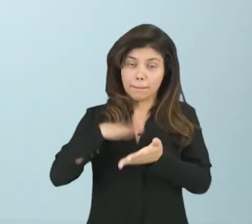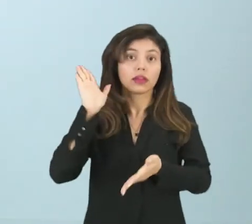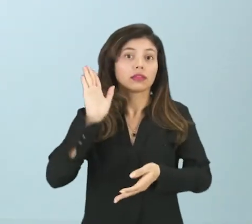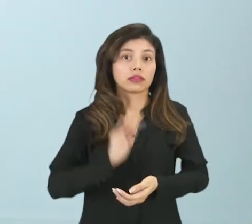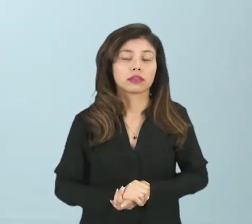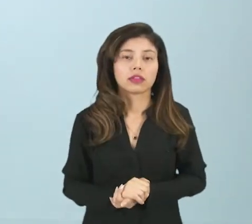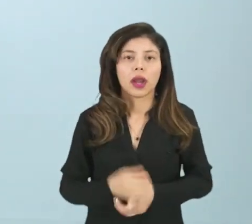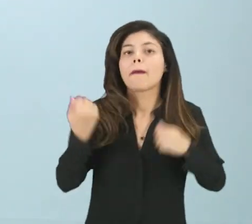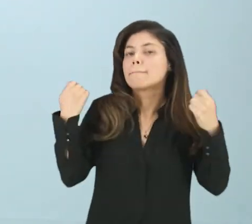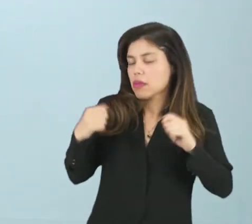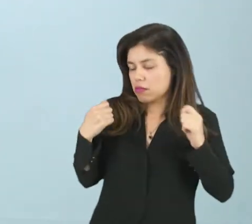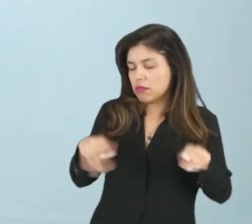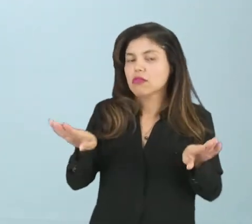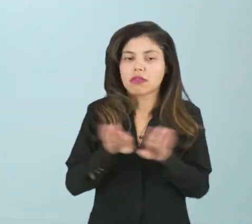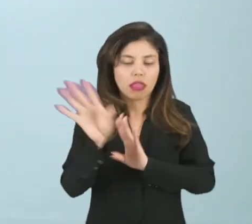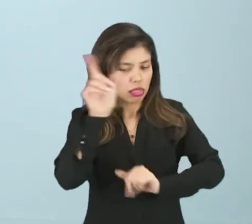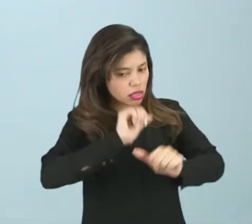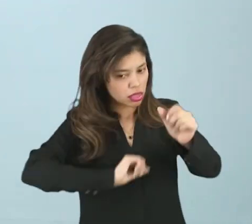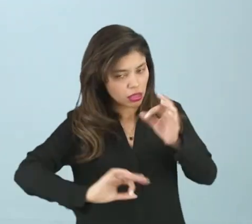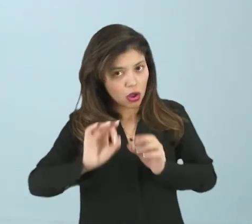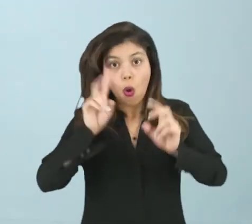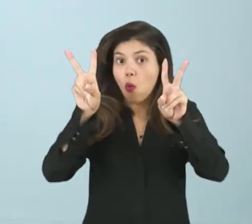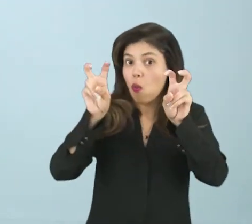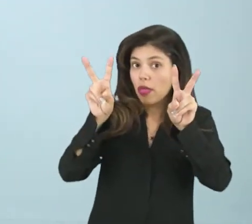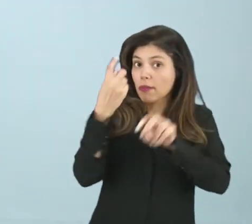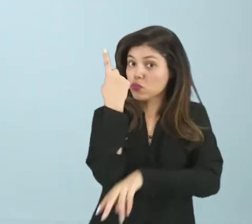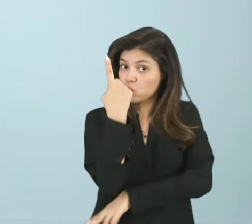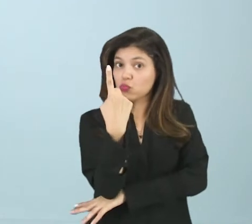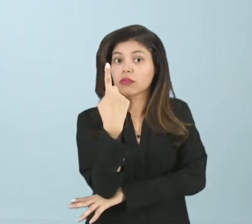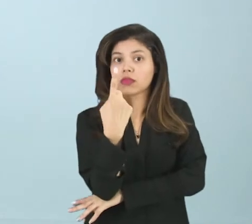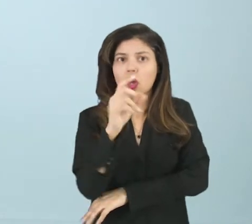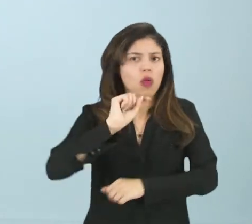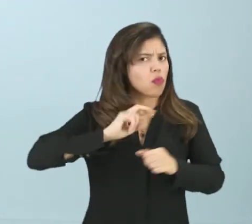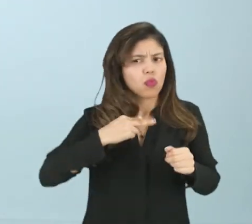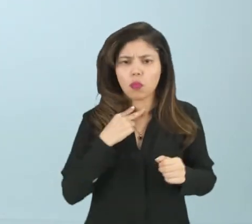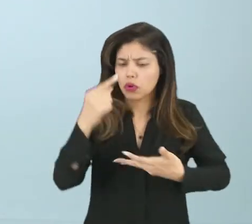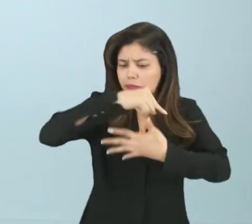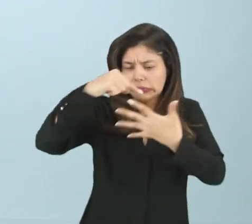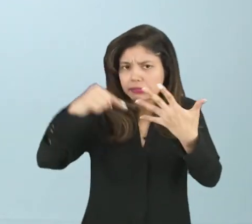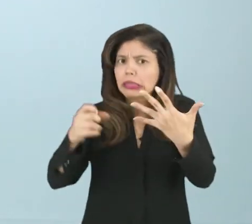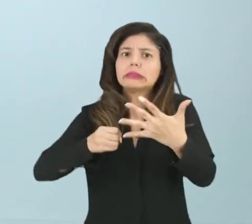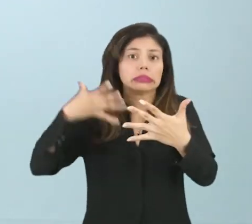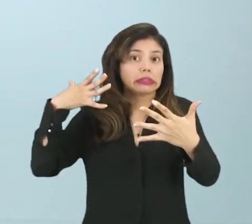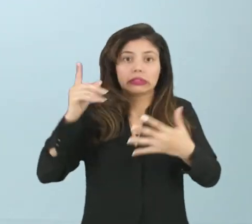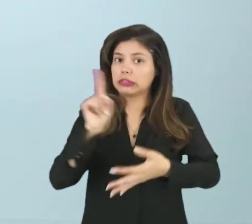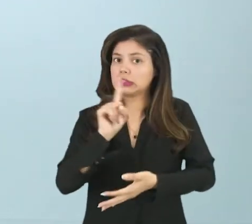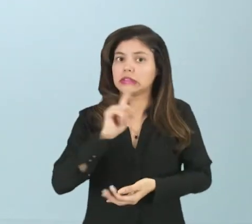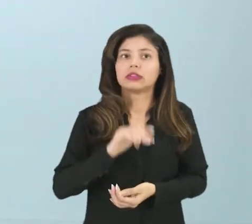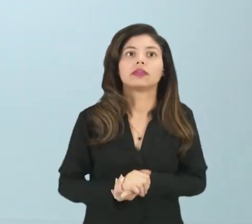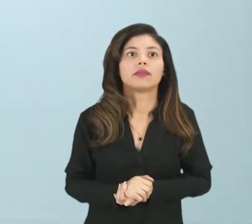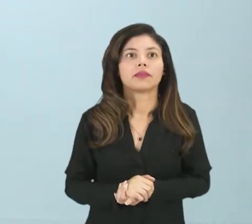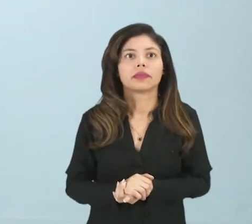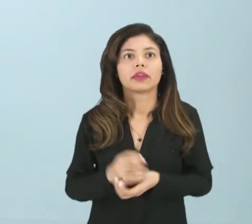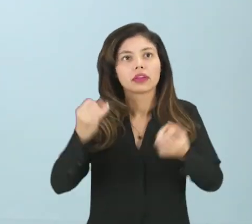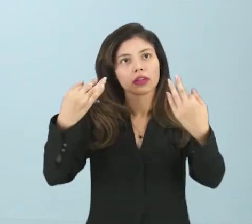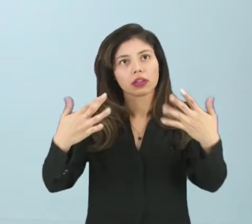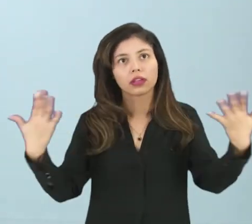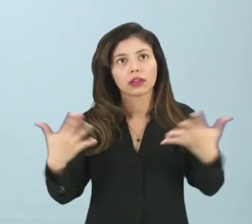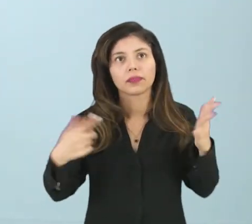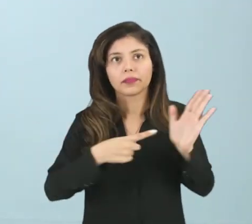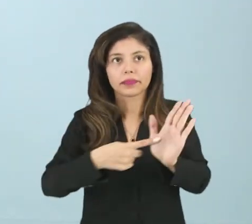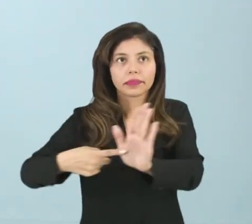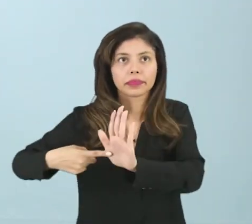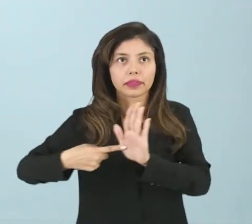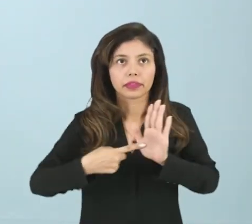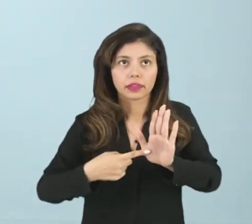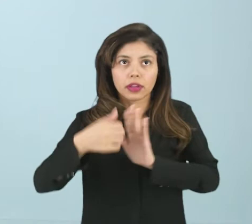é necessário que trabalhe só uma temática, não pode trabalhar várias, tá? Então, eu fiz um apanhadozinho aí, de